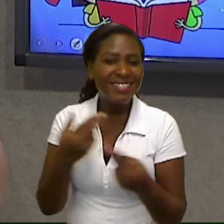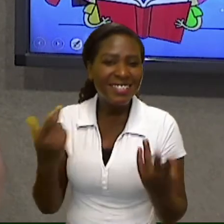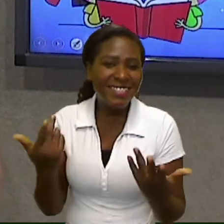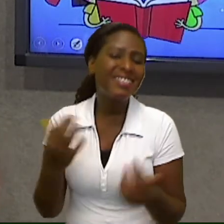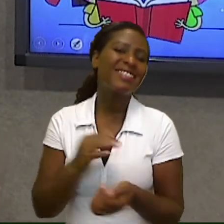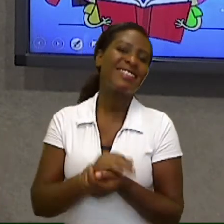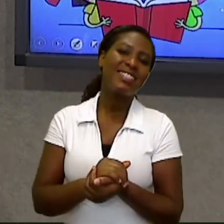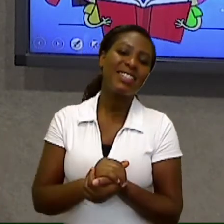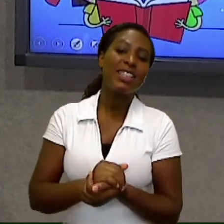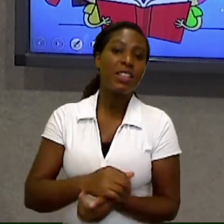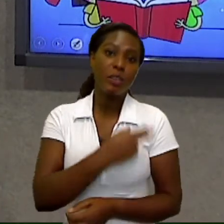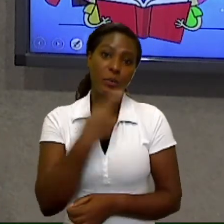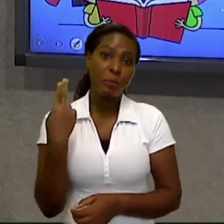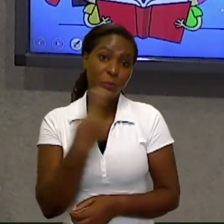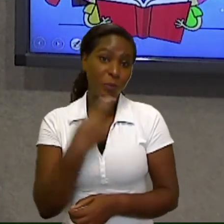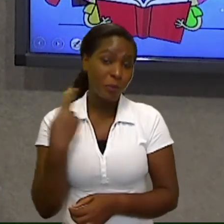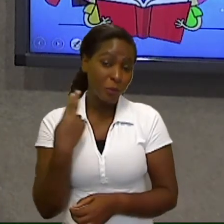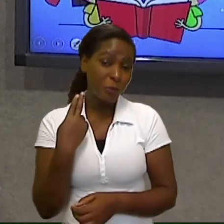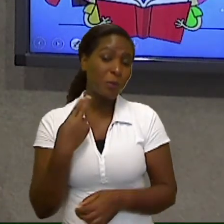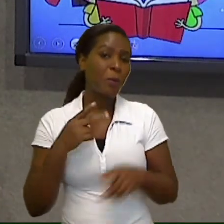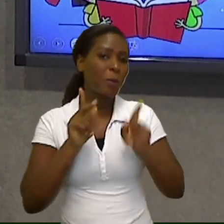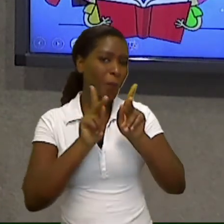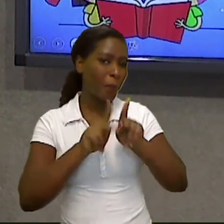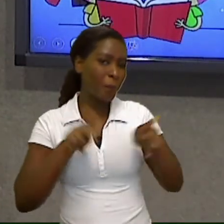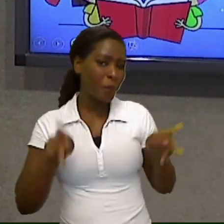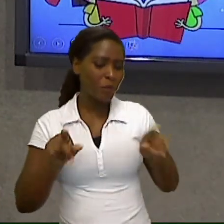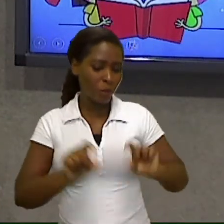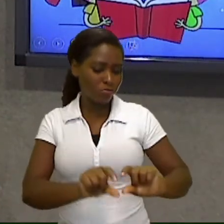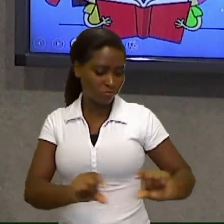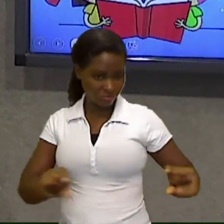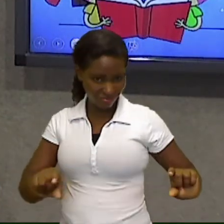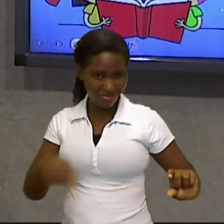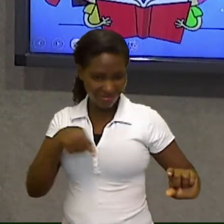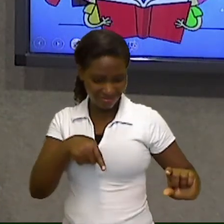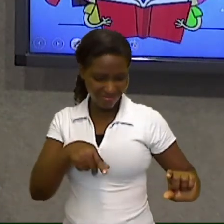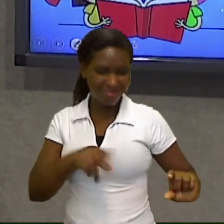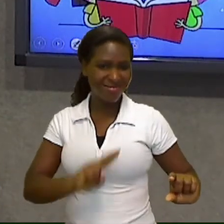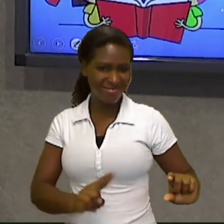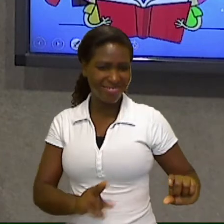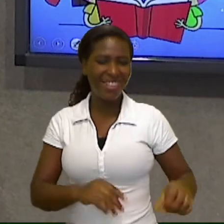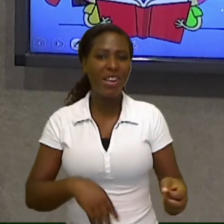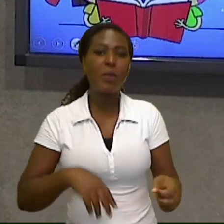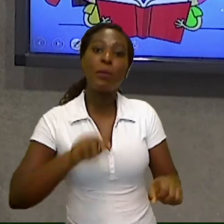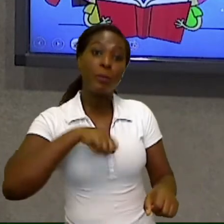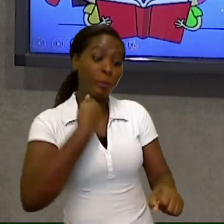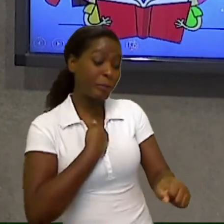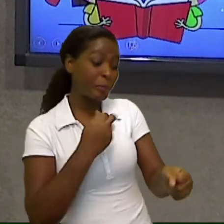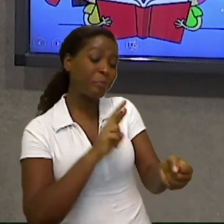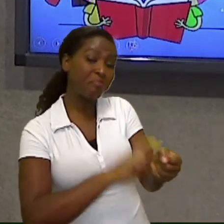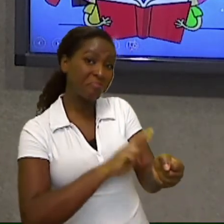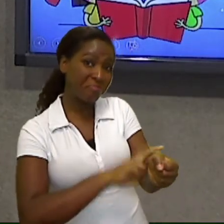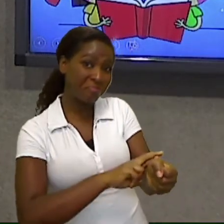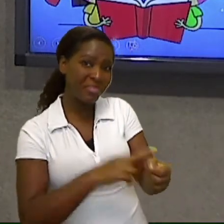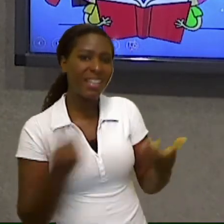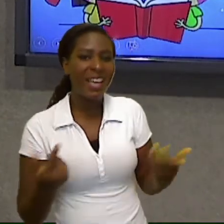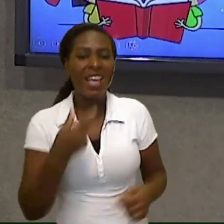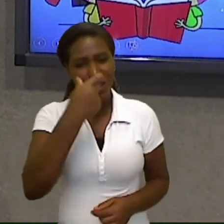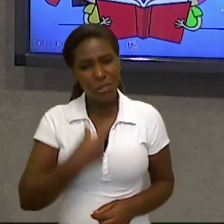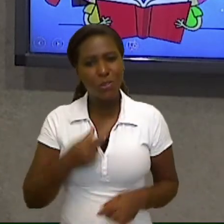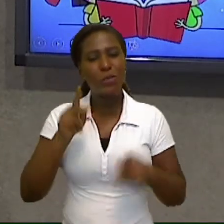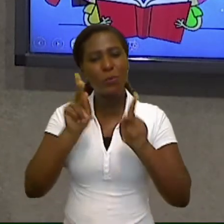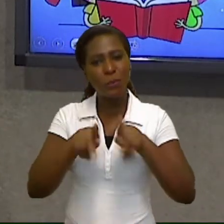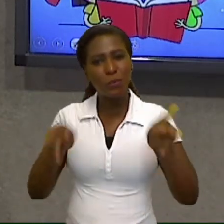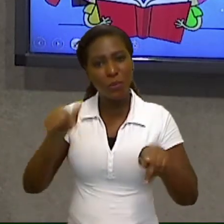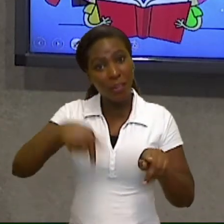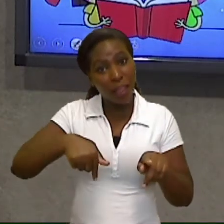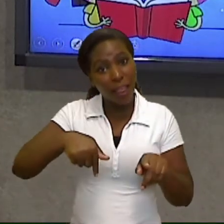eu sou a professora Roberta, sou professora da Rede Municipal de Governador Valadares e hoje se inicia mais